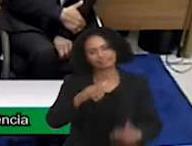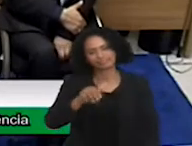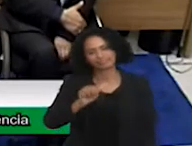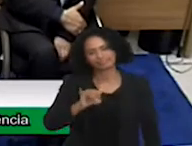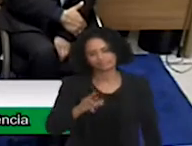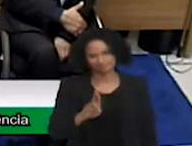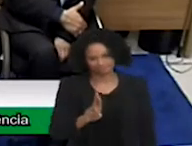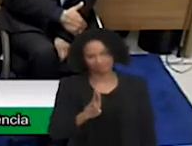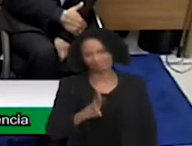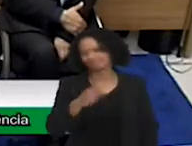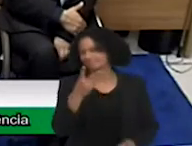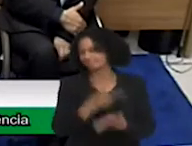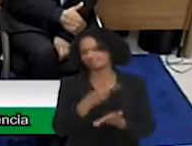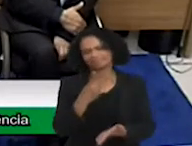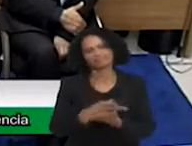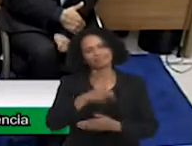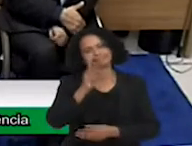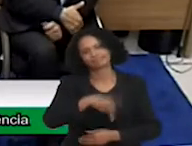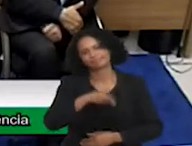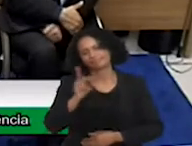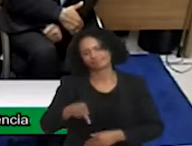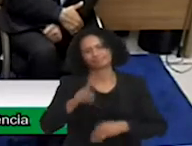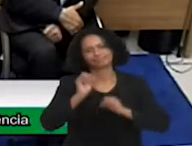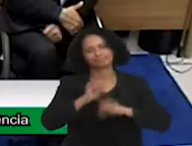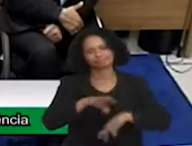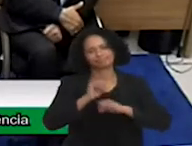sempre foi um professor para todos nós.